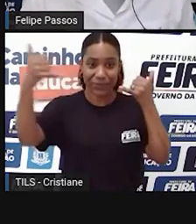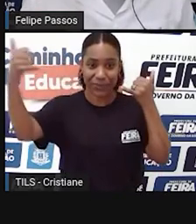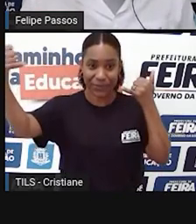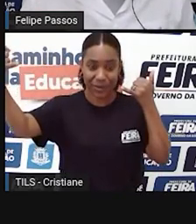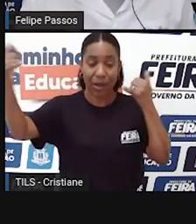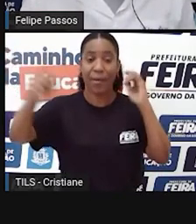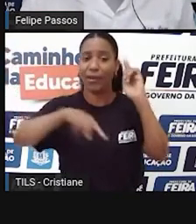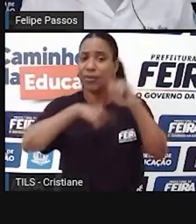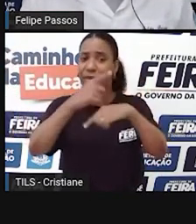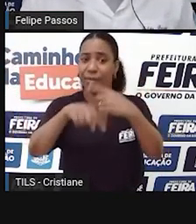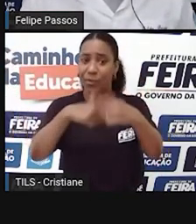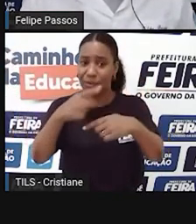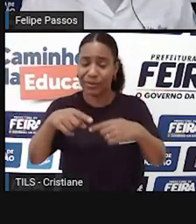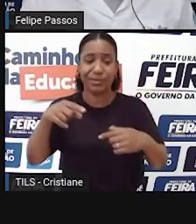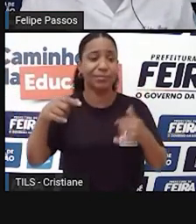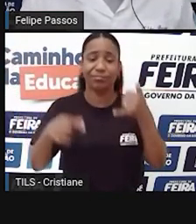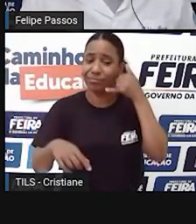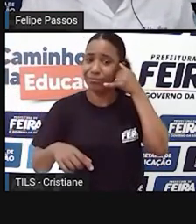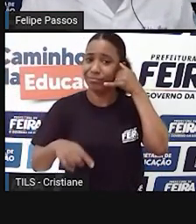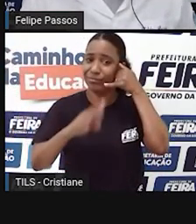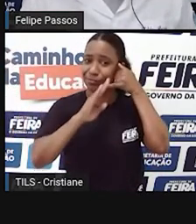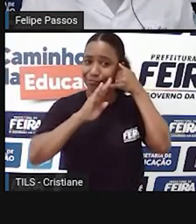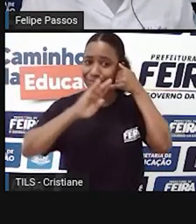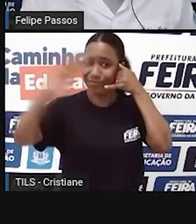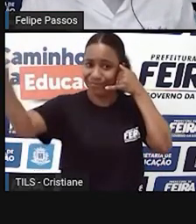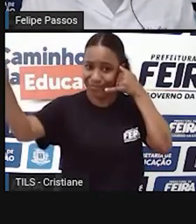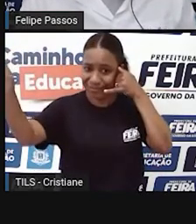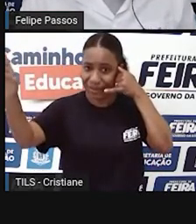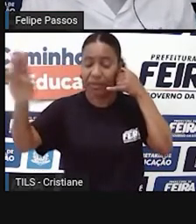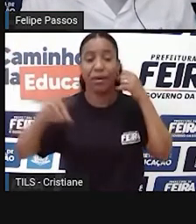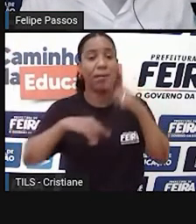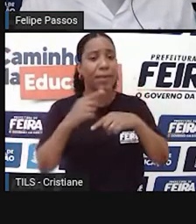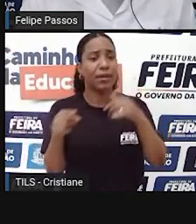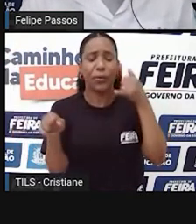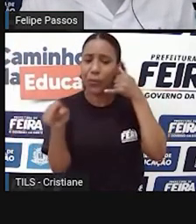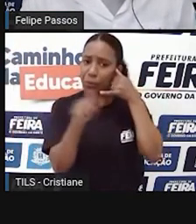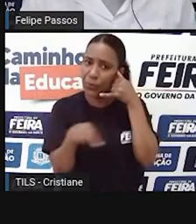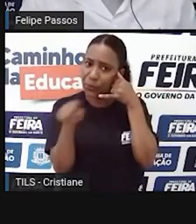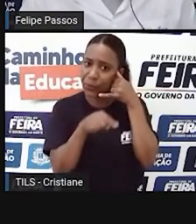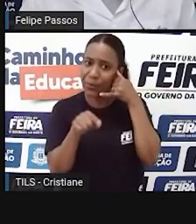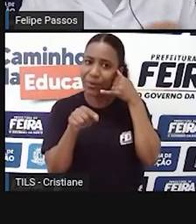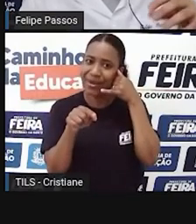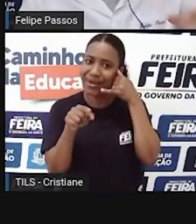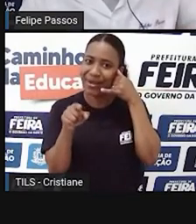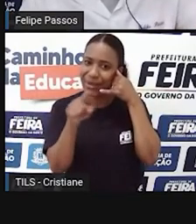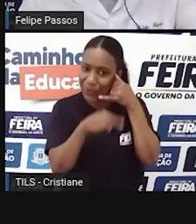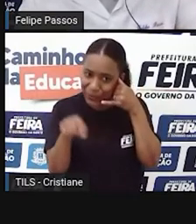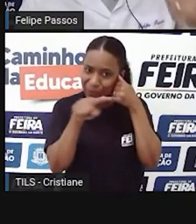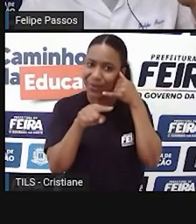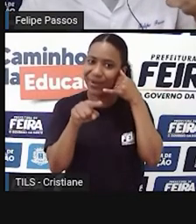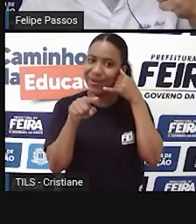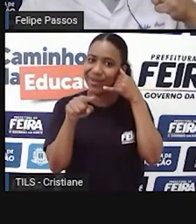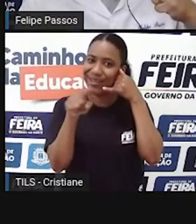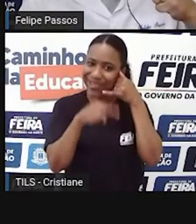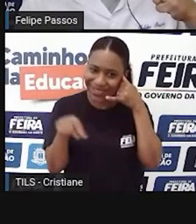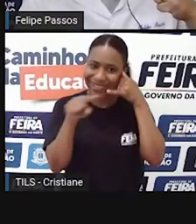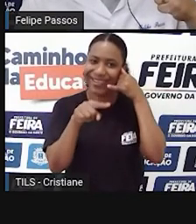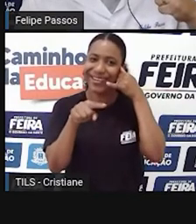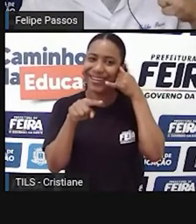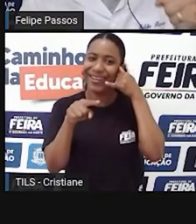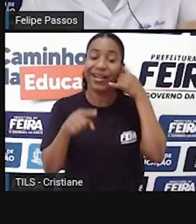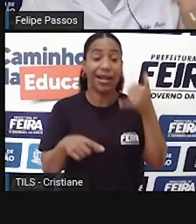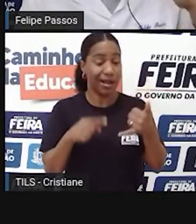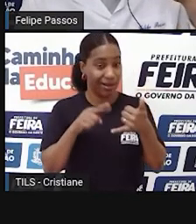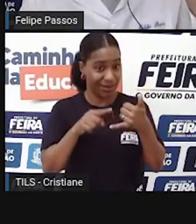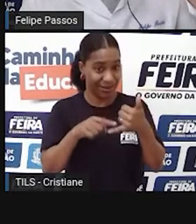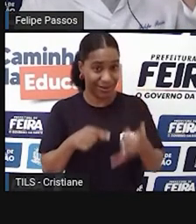o aparelho, ele tinha esses números aqui que tinham que ser discados um por um, né? E aí você pegava aquele, esse fone